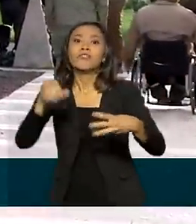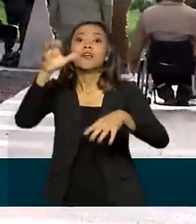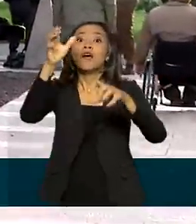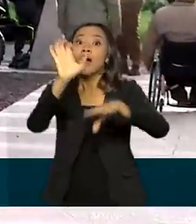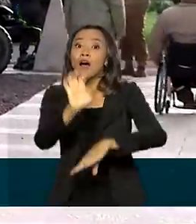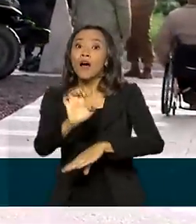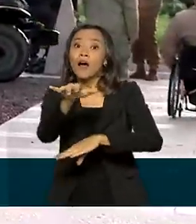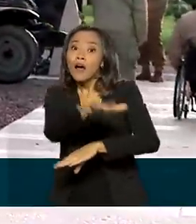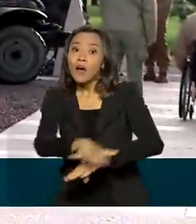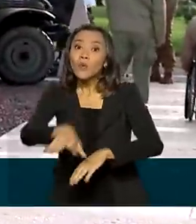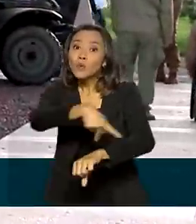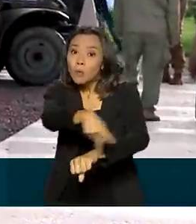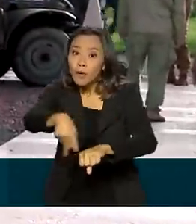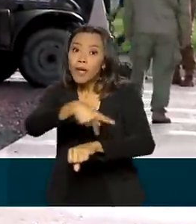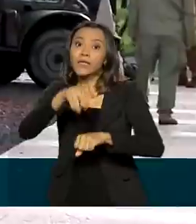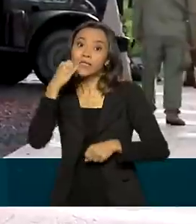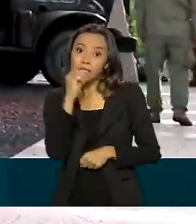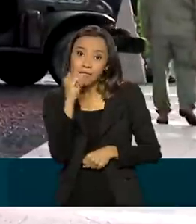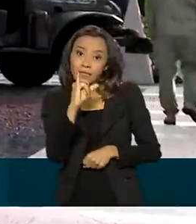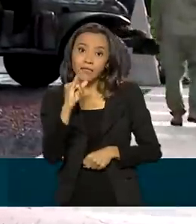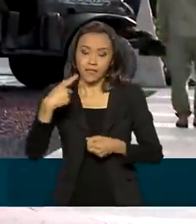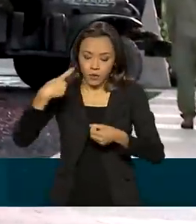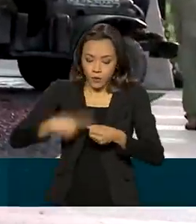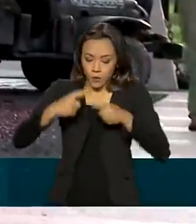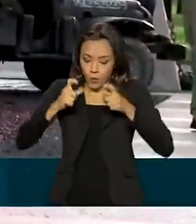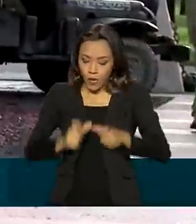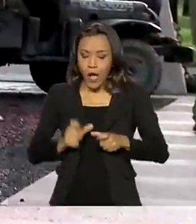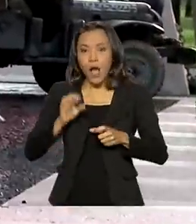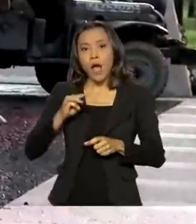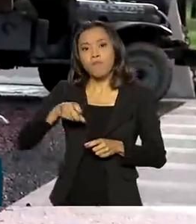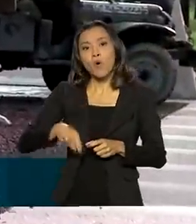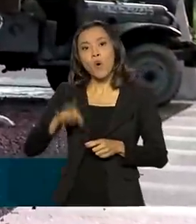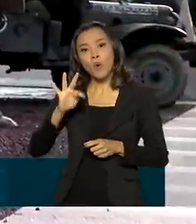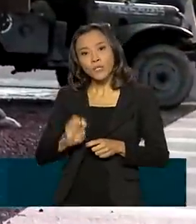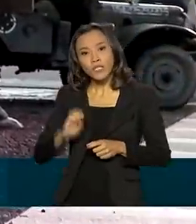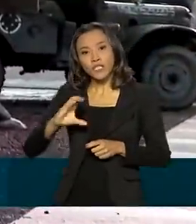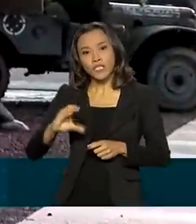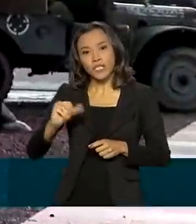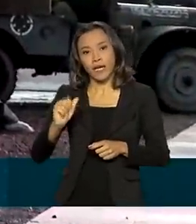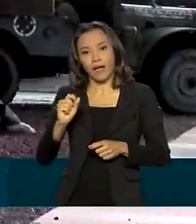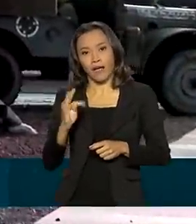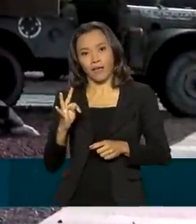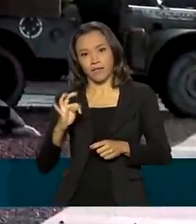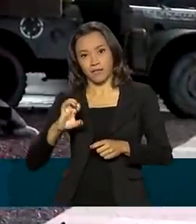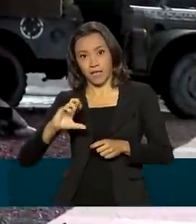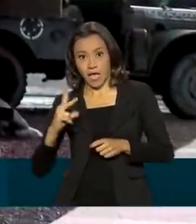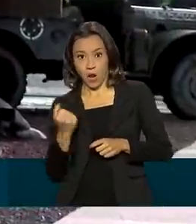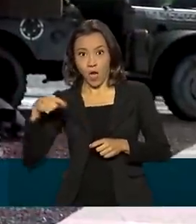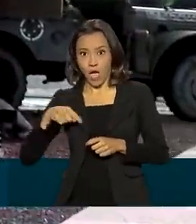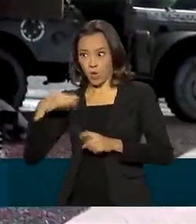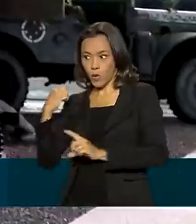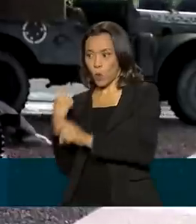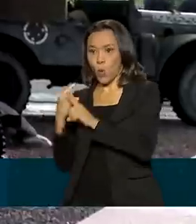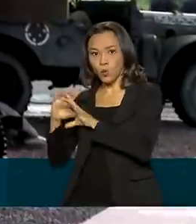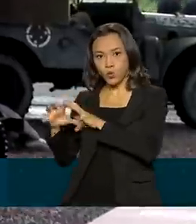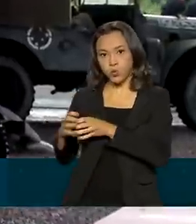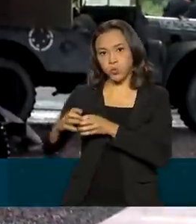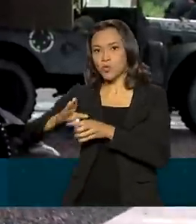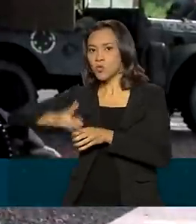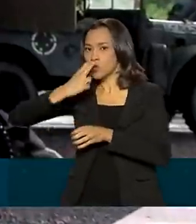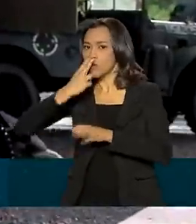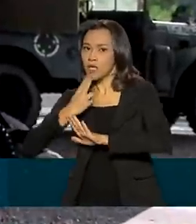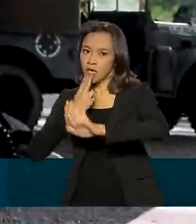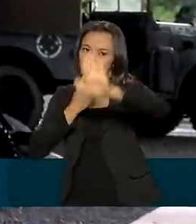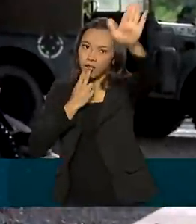Montese e Monte Castelo. Monte Castelo, então, era um ponto importante do exército de Hitler, que os brasileiros tomaram